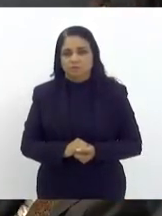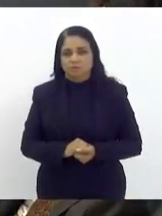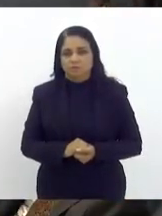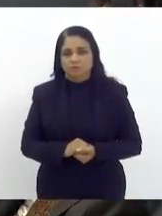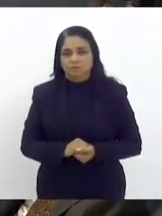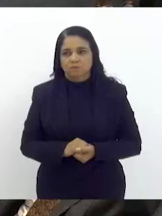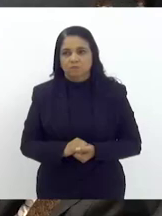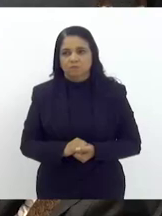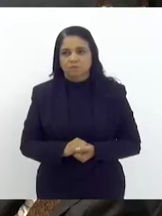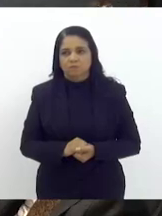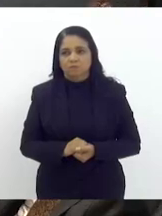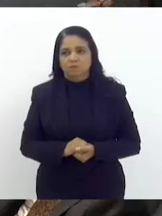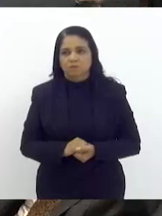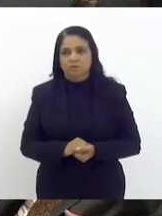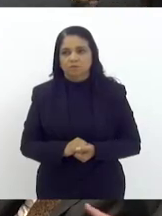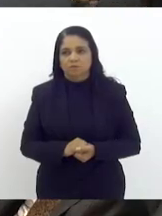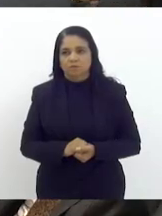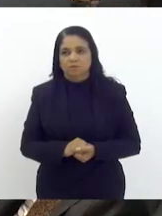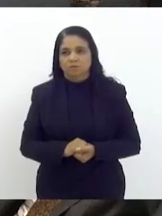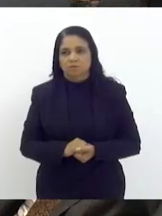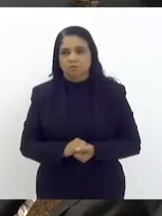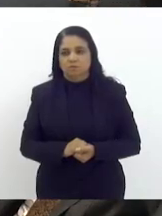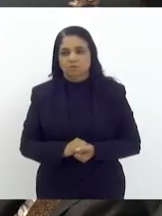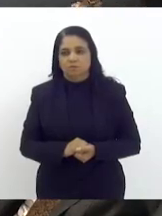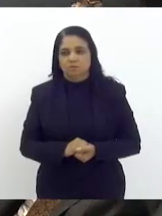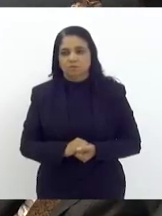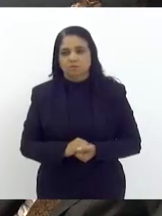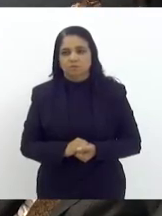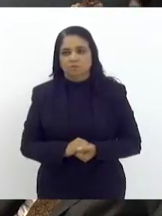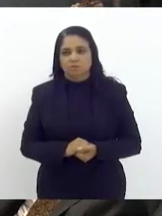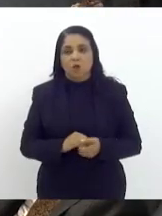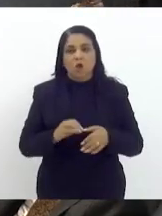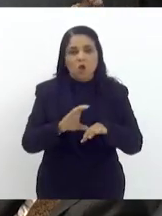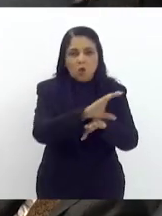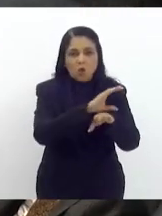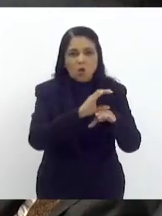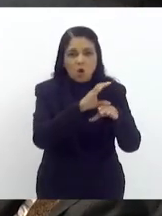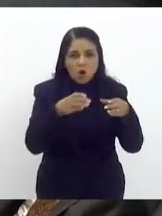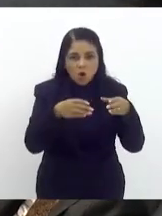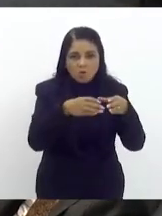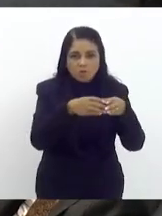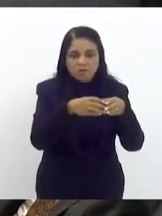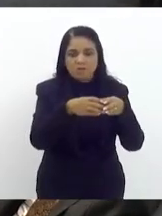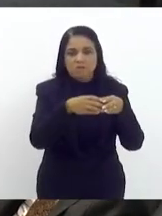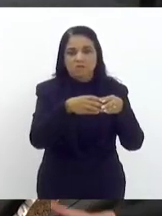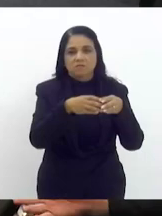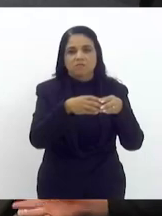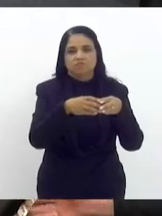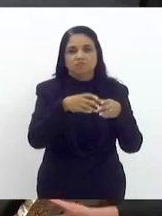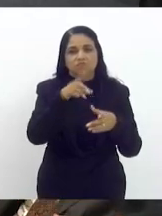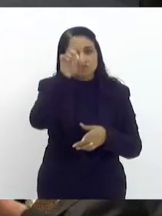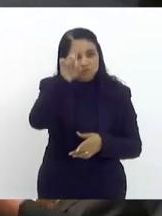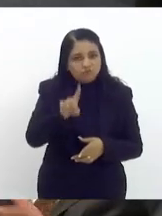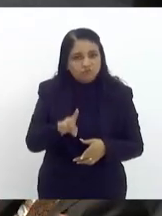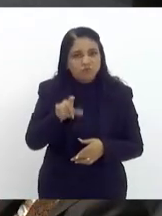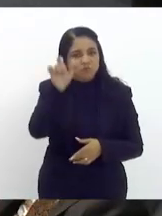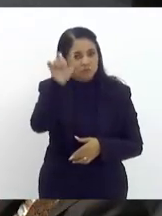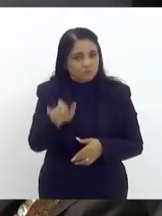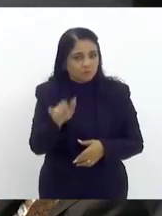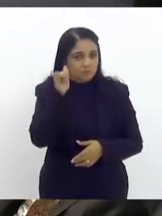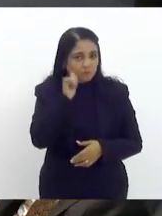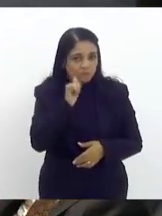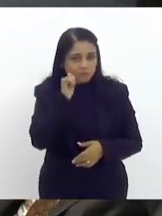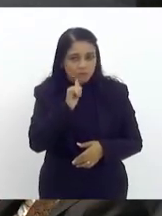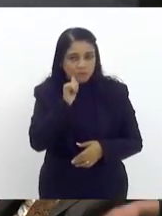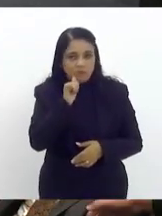pela comissão de direitos da mulher pela comissão do direito da mulher nosso